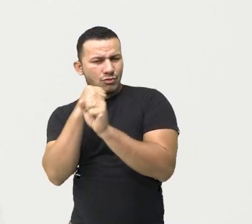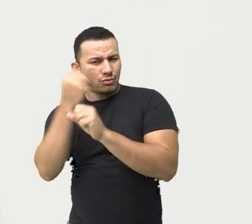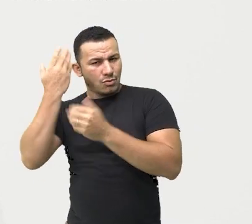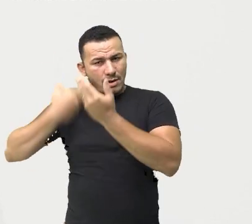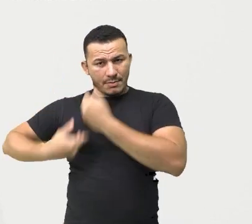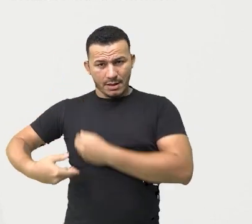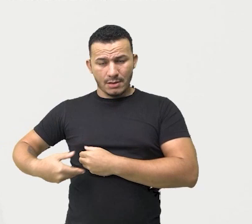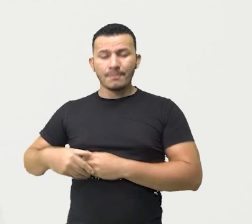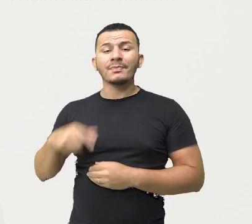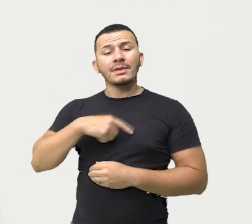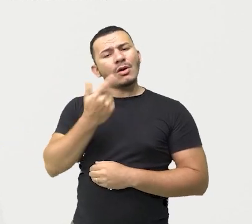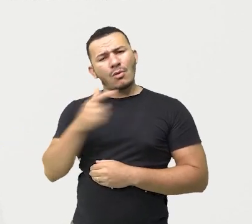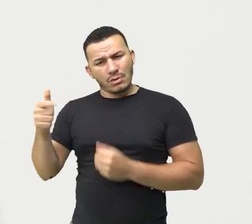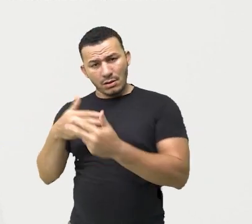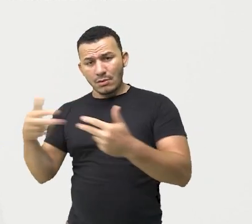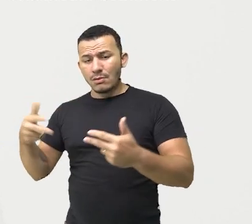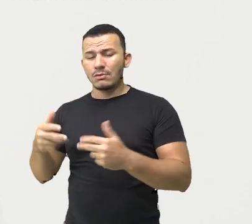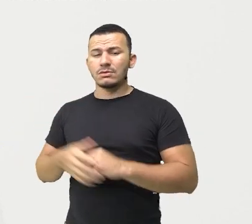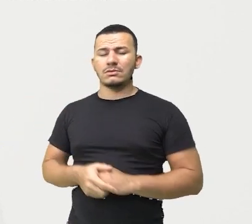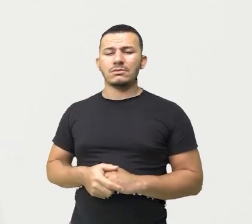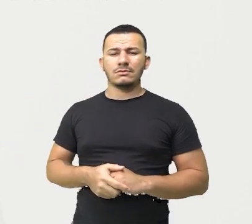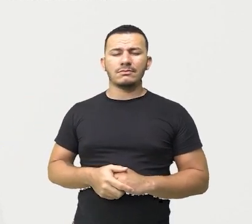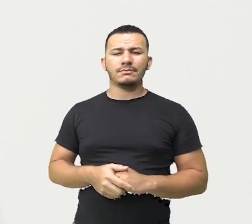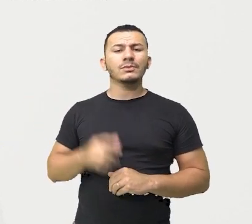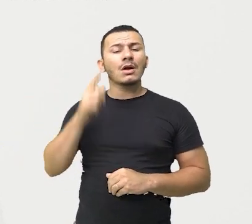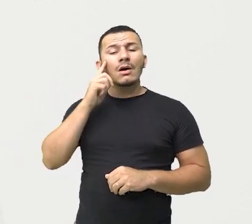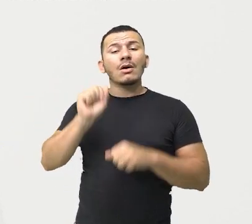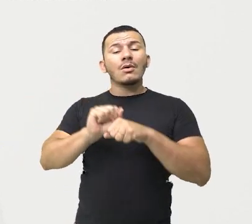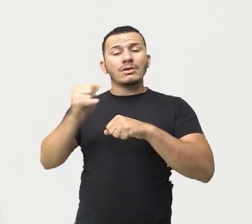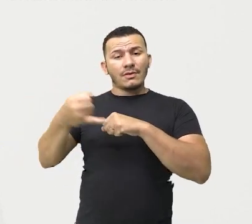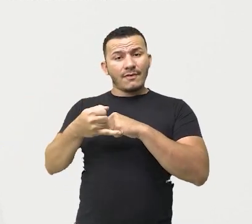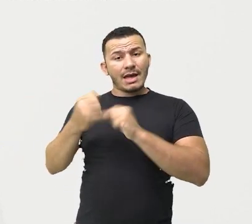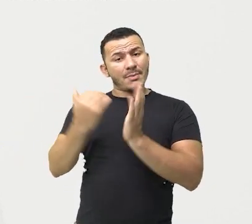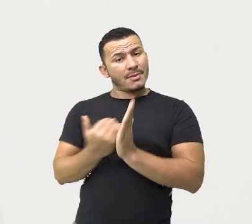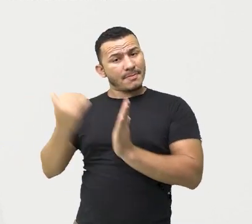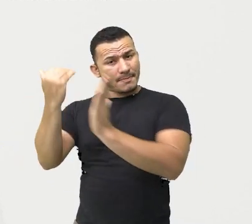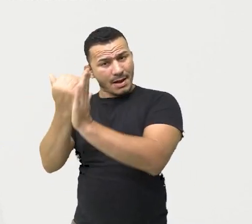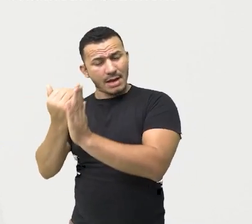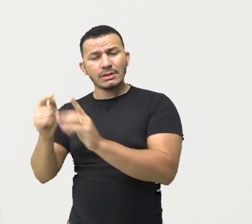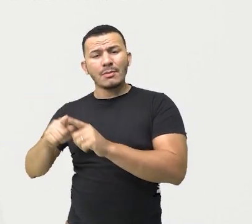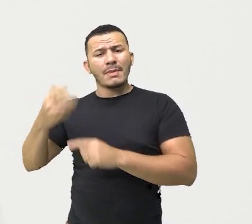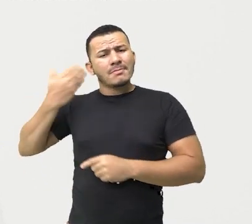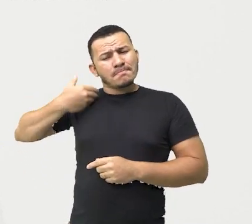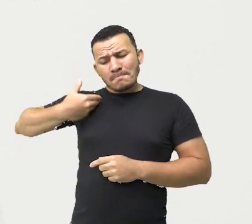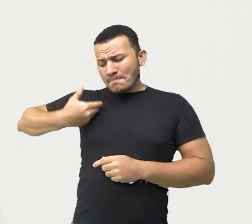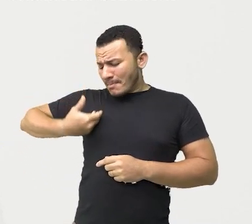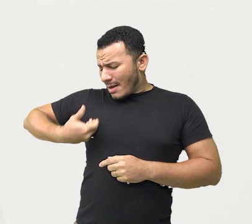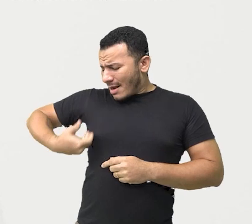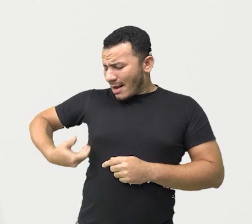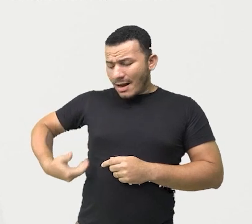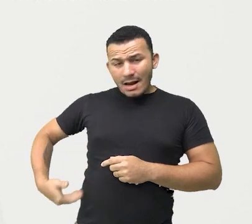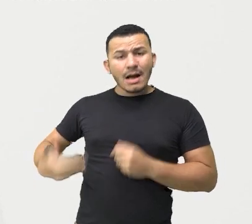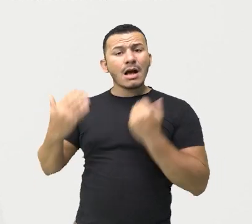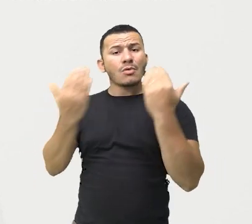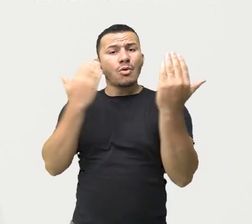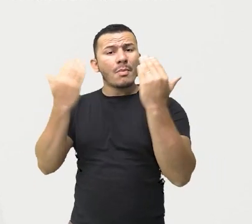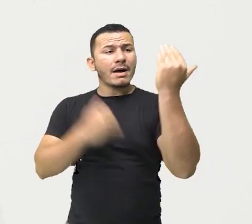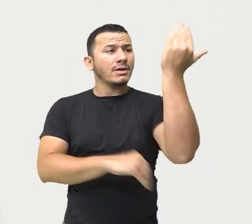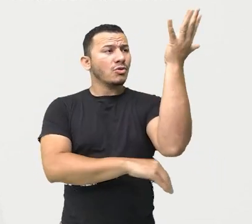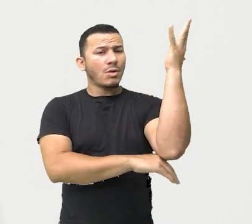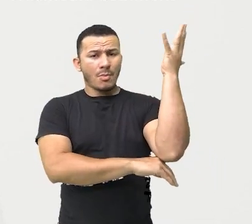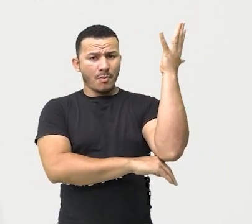mais, olha só, mais, olha o adverbo de intensidade, mais longos que seu talhe de